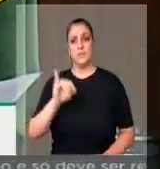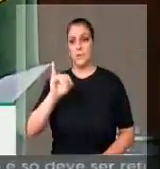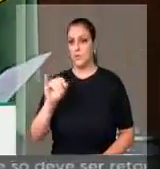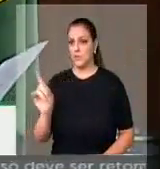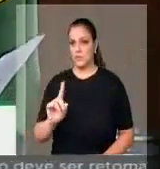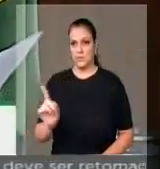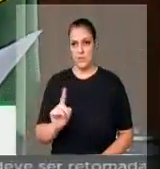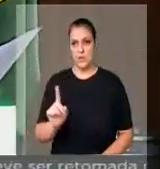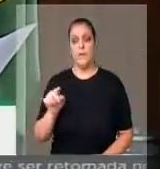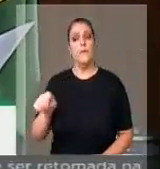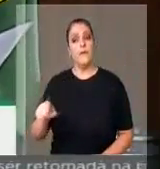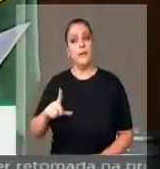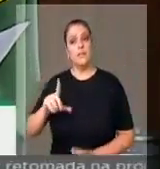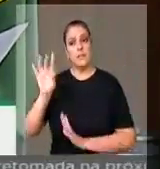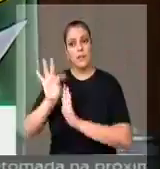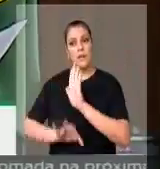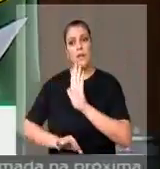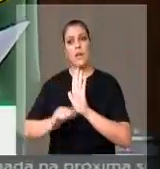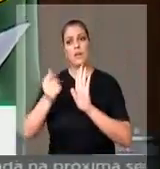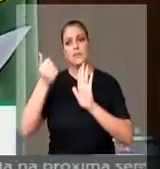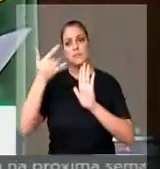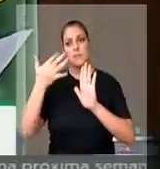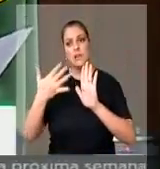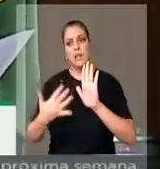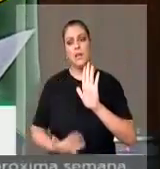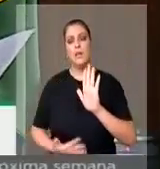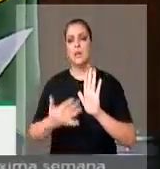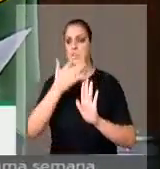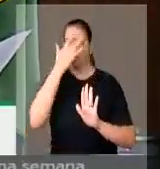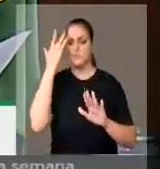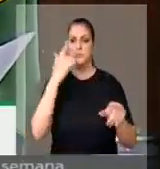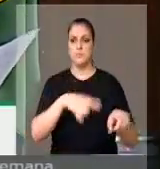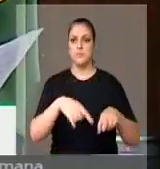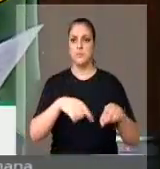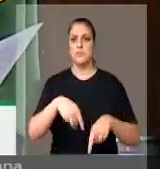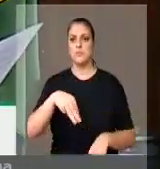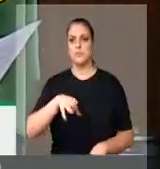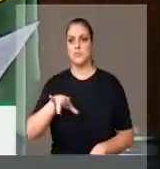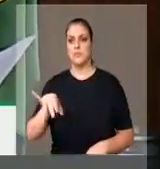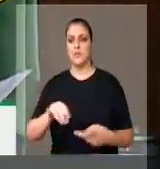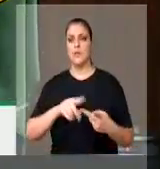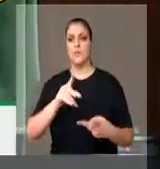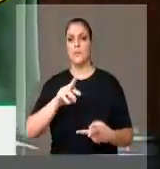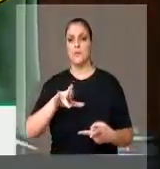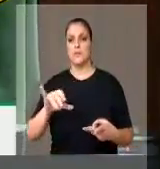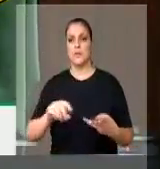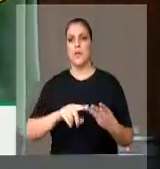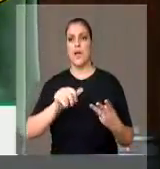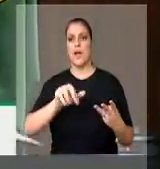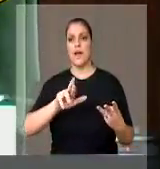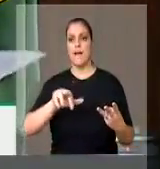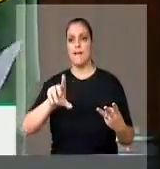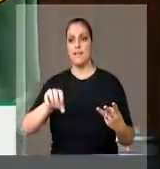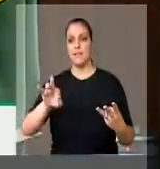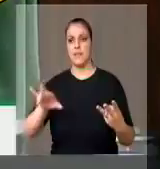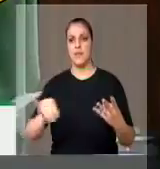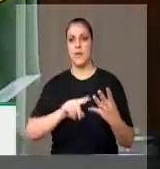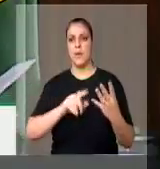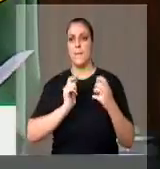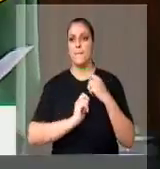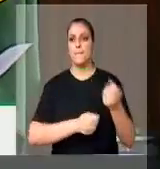especificamente do produtor, do meeiro, do parceiro, do arrendatário e do pescador